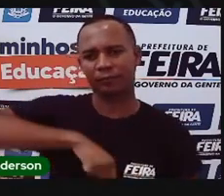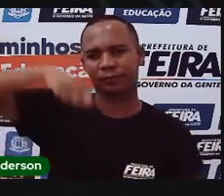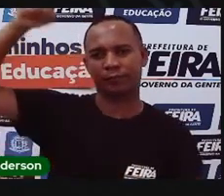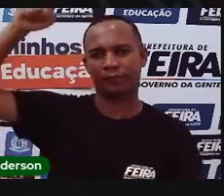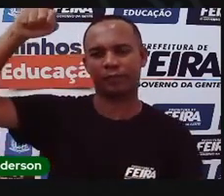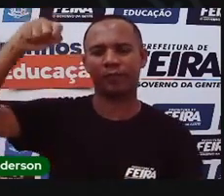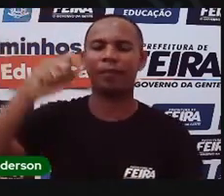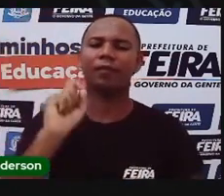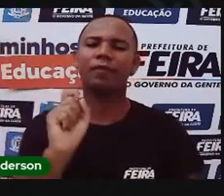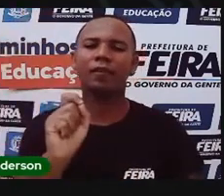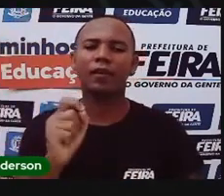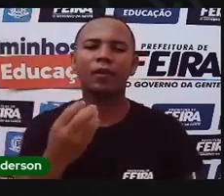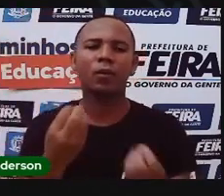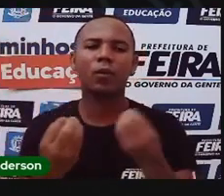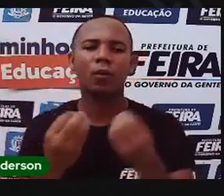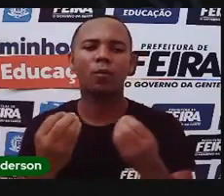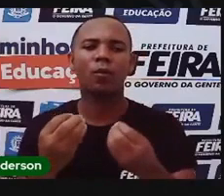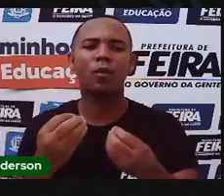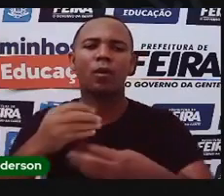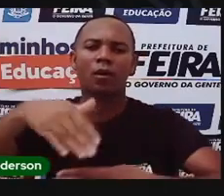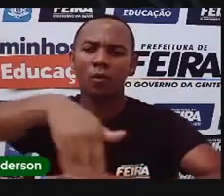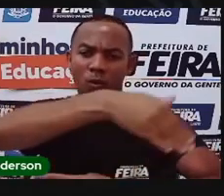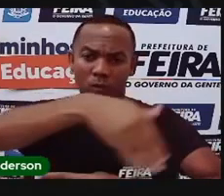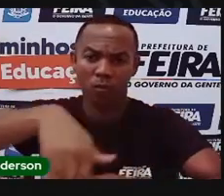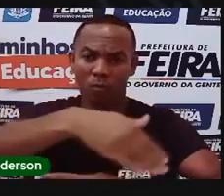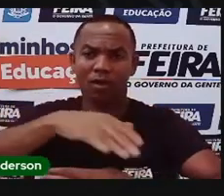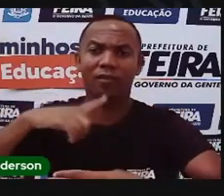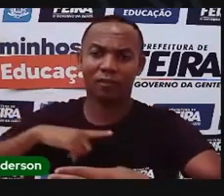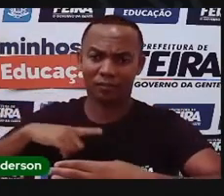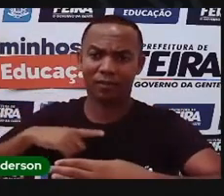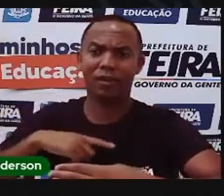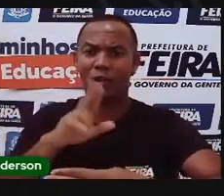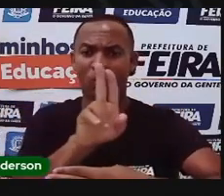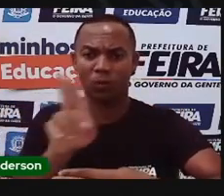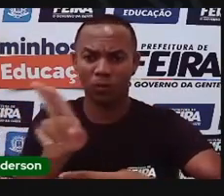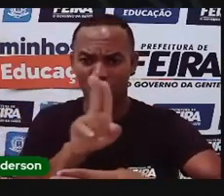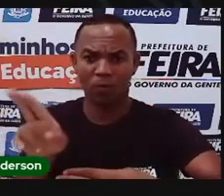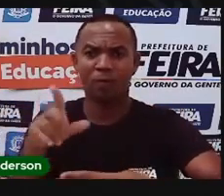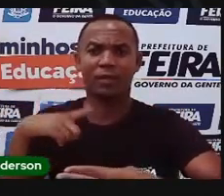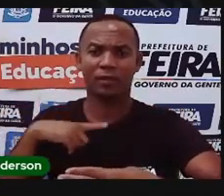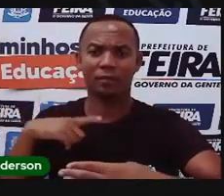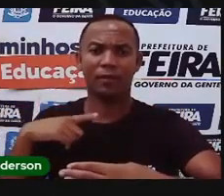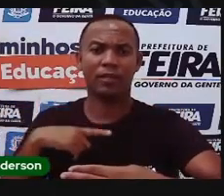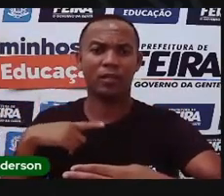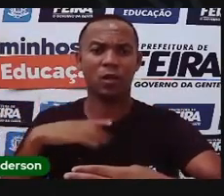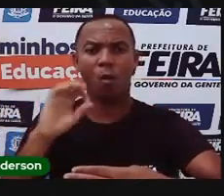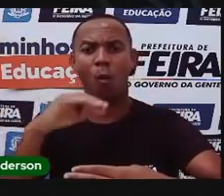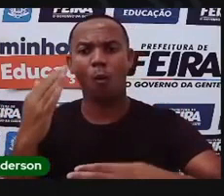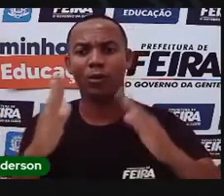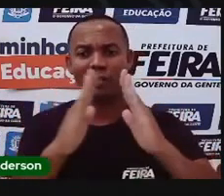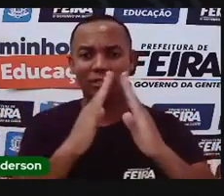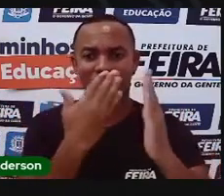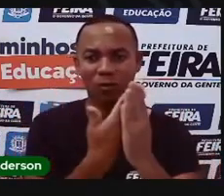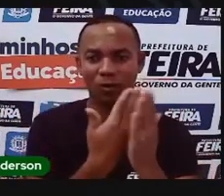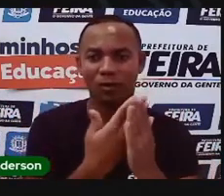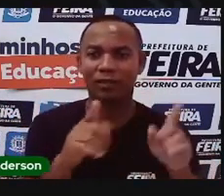certamente já passou pela Avenida Maria Quitéria, que corta aí a nossa cidade. Ou também já ouviu falar sobre um colégio